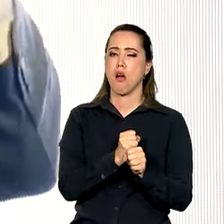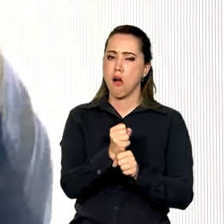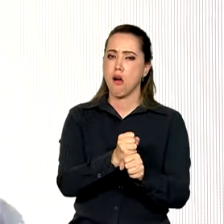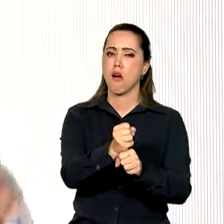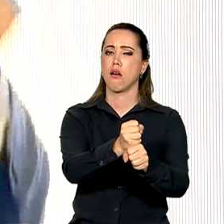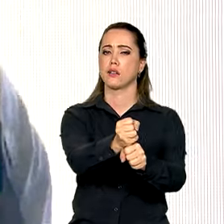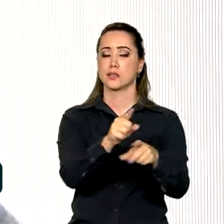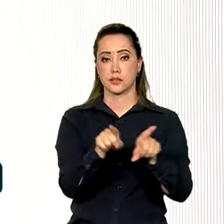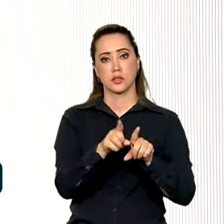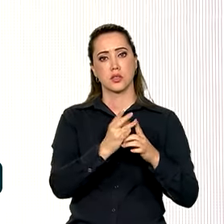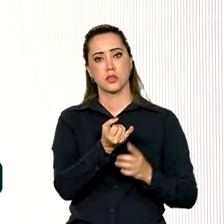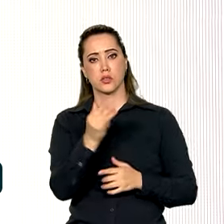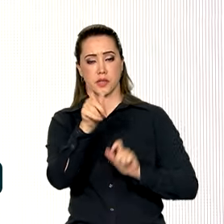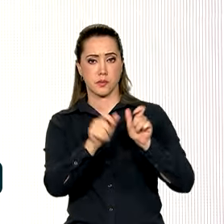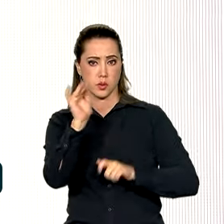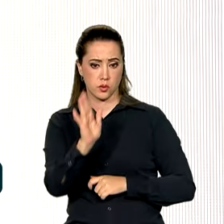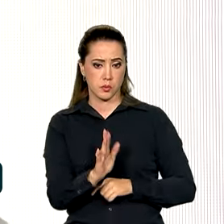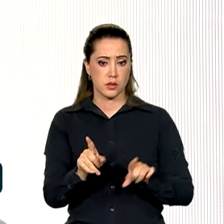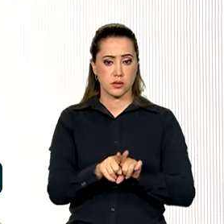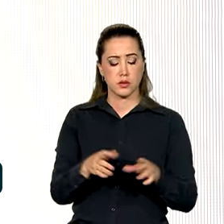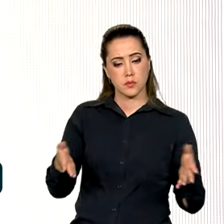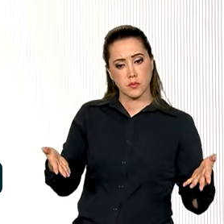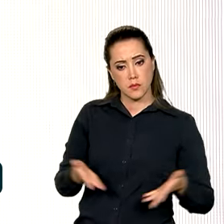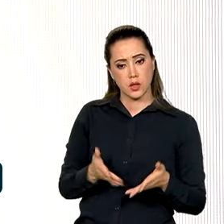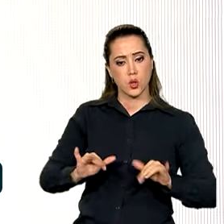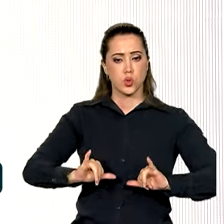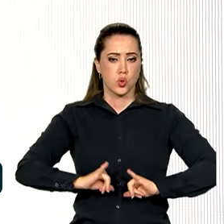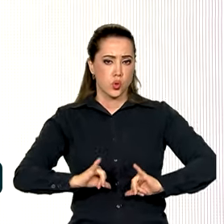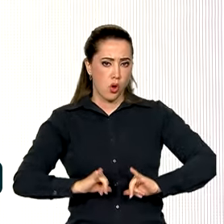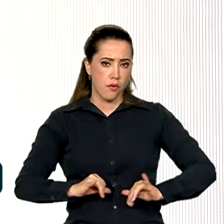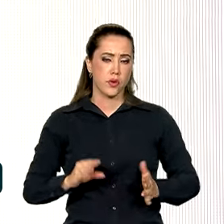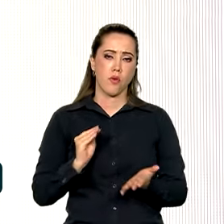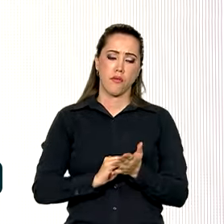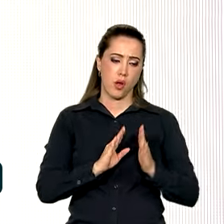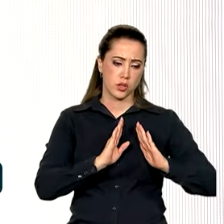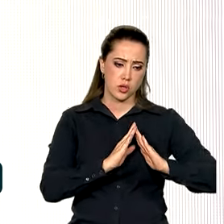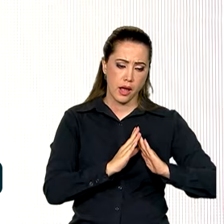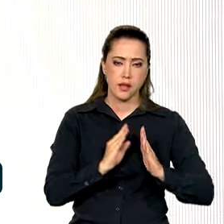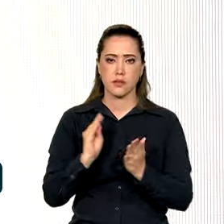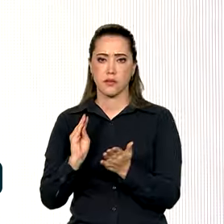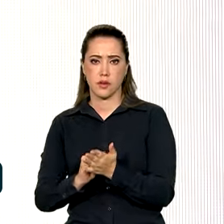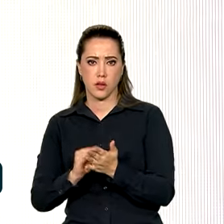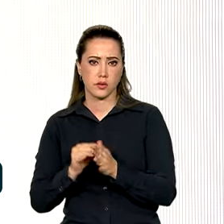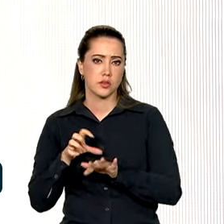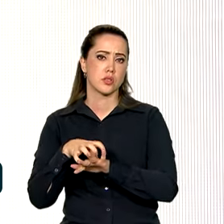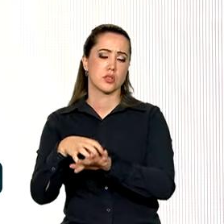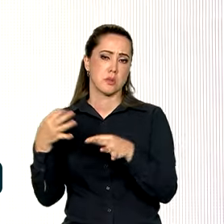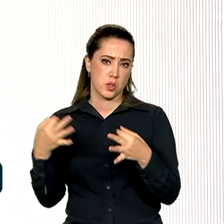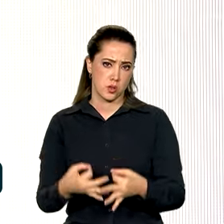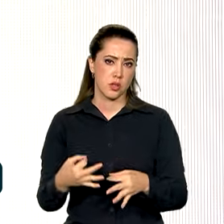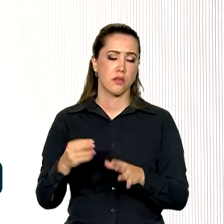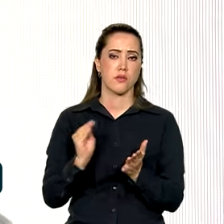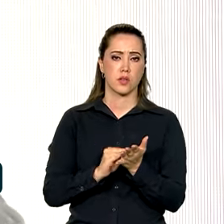incluir milhares de brasileiros que hoje sofrem com a falta de casa, falta de transporte adequado, de